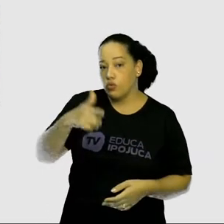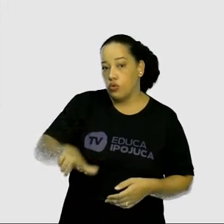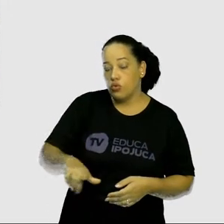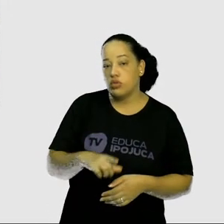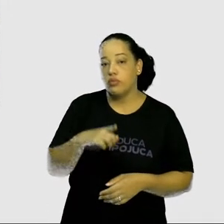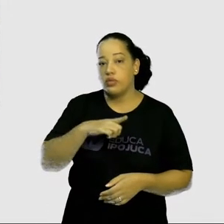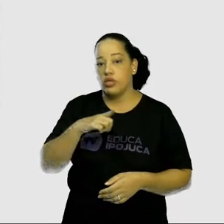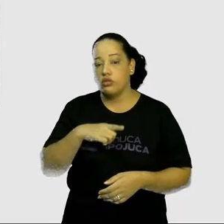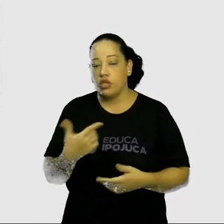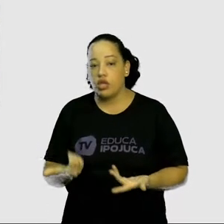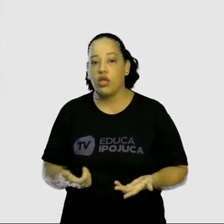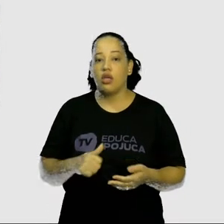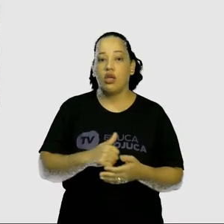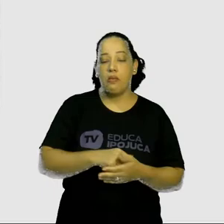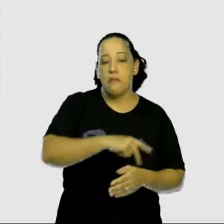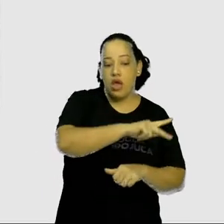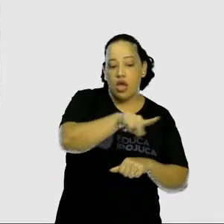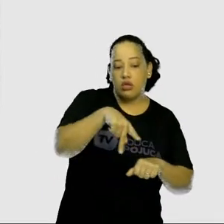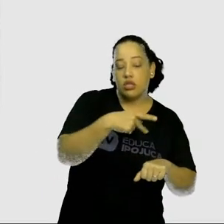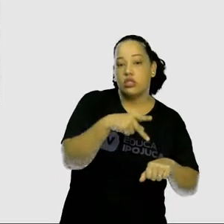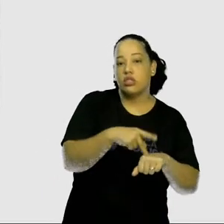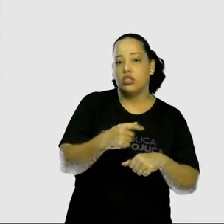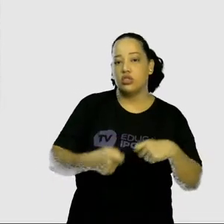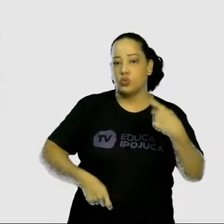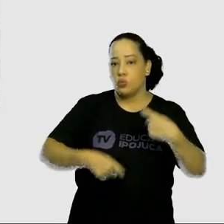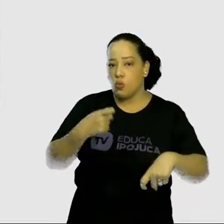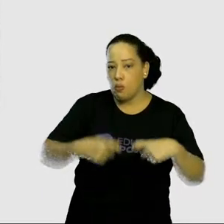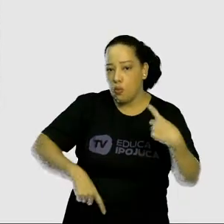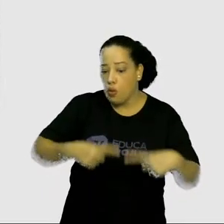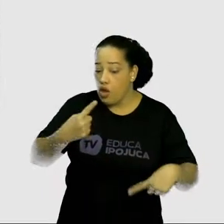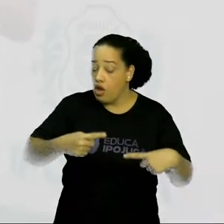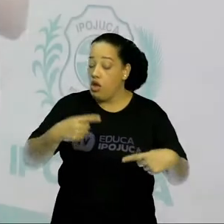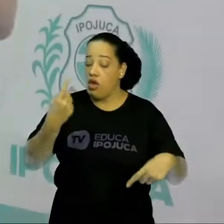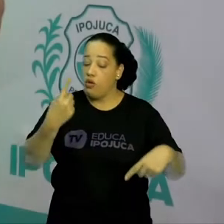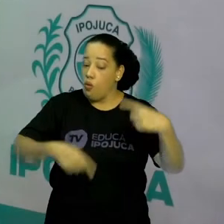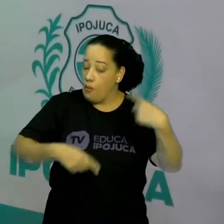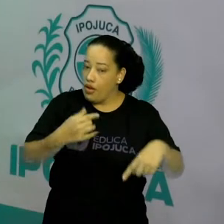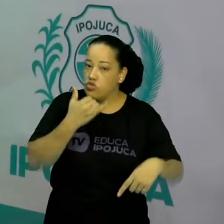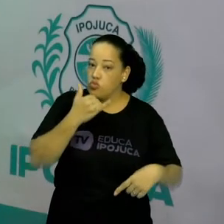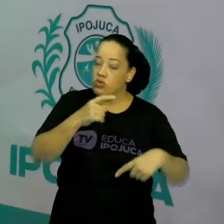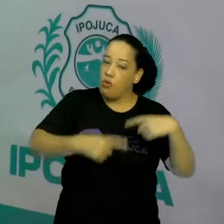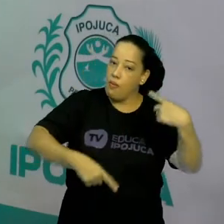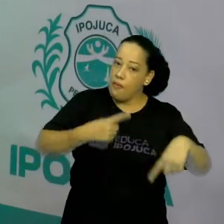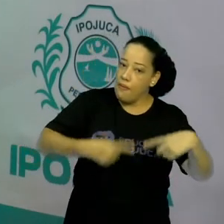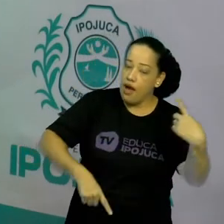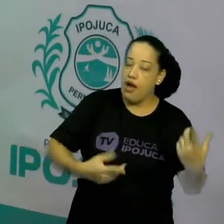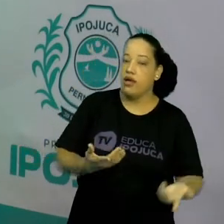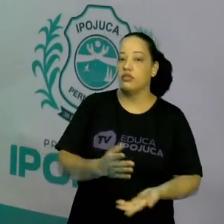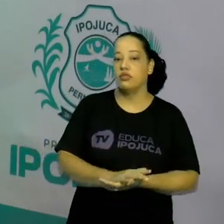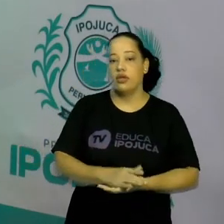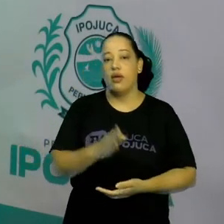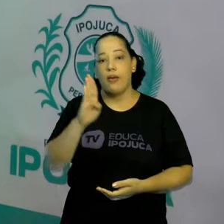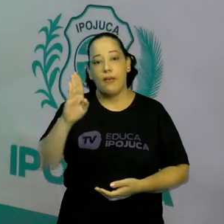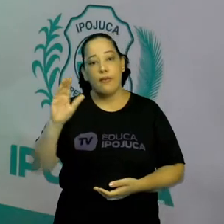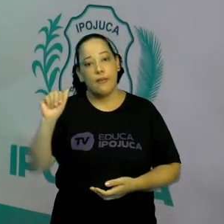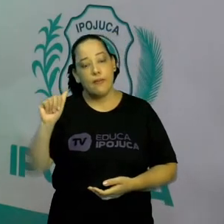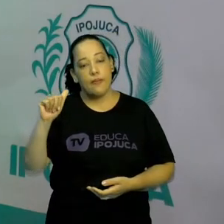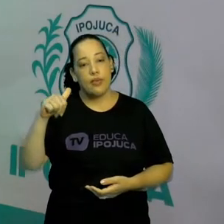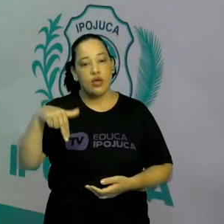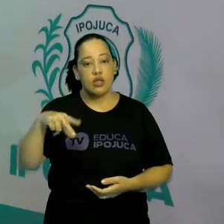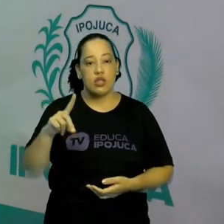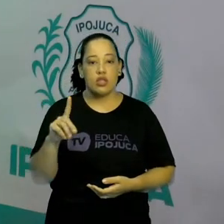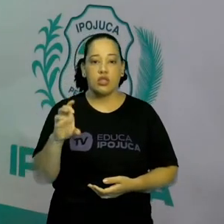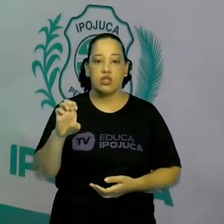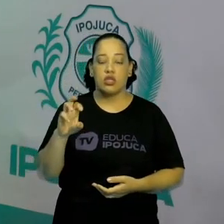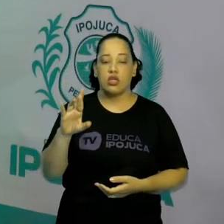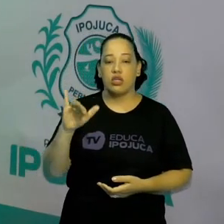O Bandeirante, né? Que vocês veem aí na imagem. Então, a imprensa negra também foi um elemento importante, pois era a